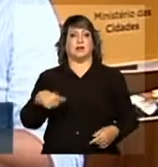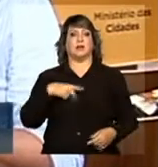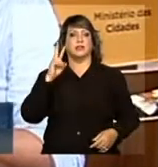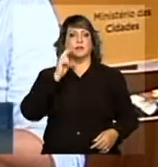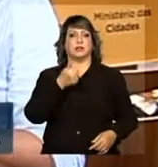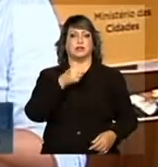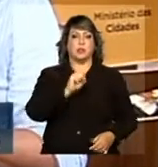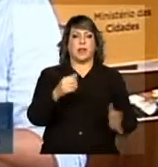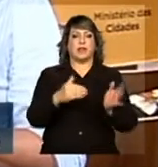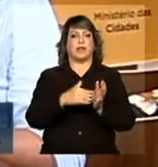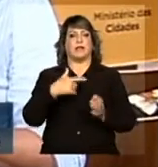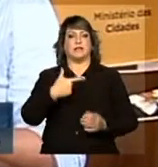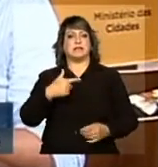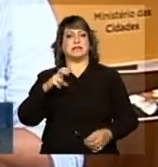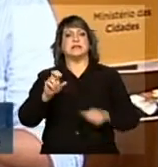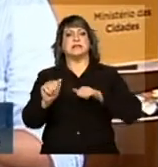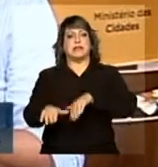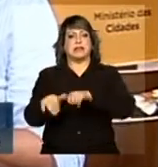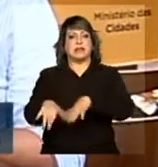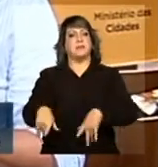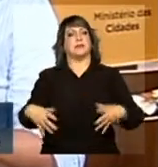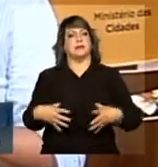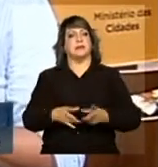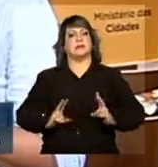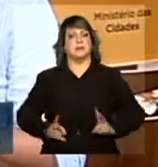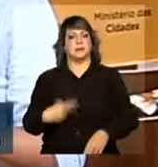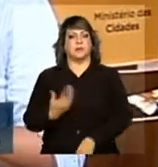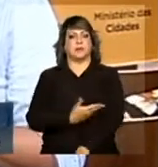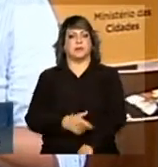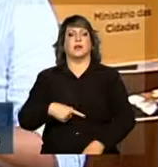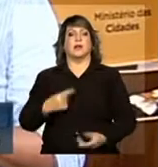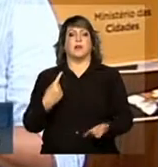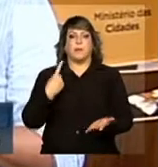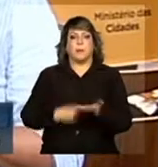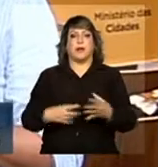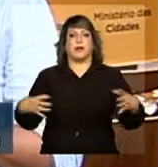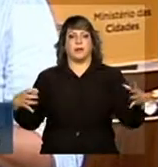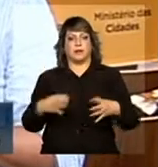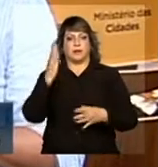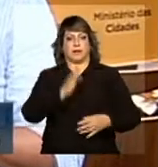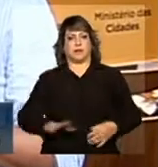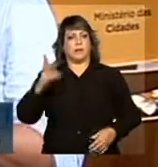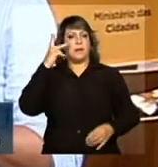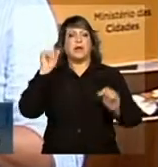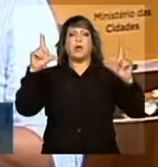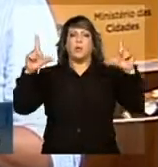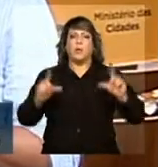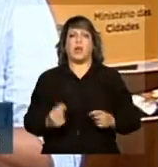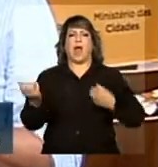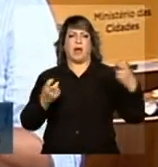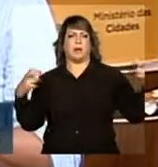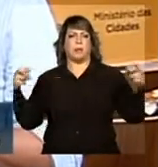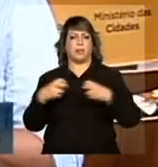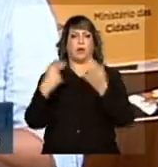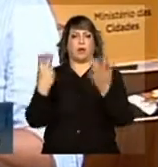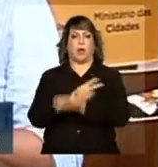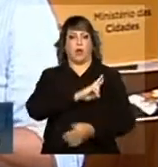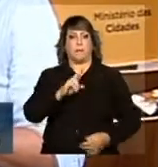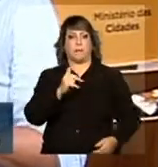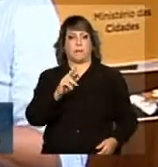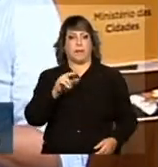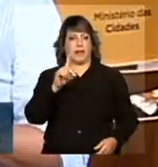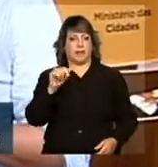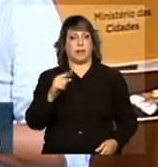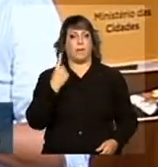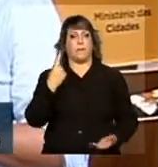18 e 25 de setembro. E faz parte também do Pacto Nacional pela Redução de Acidentes, chamado Parada, um pacto pela